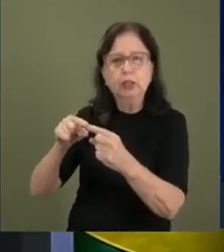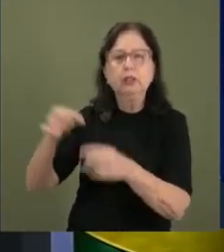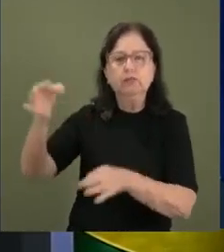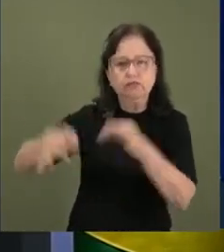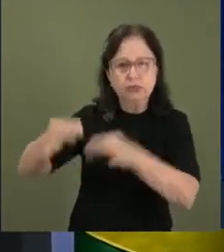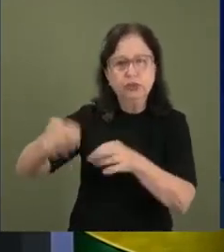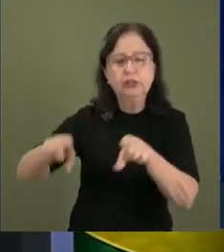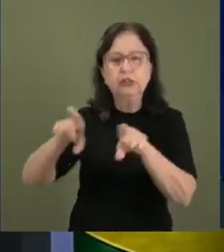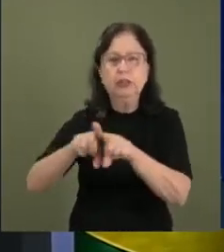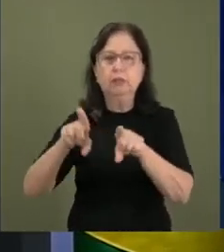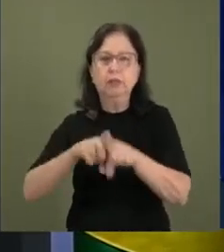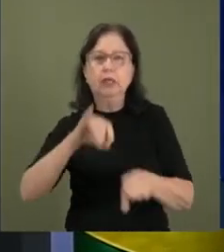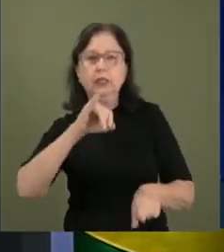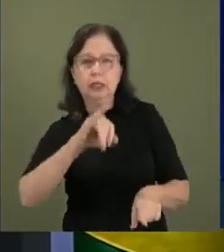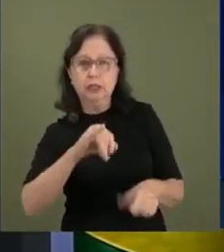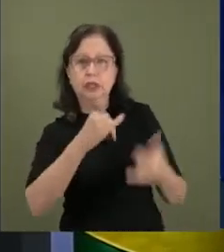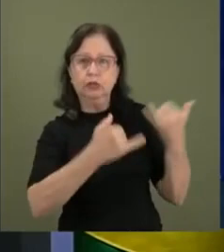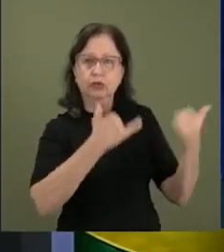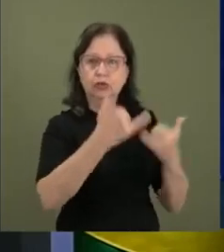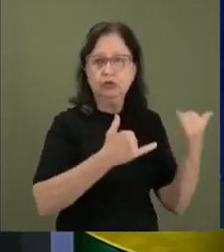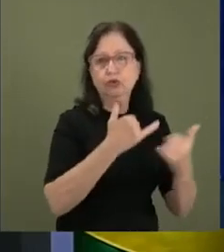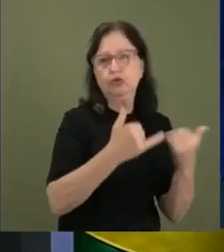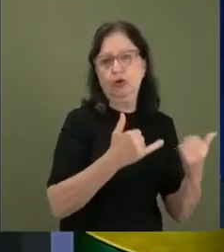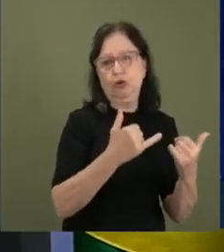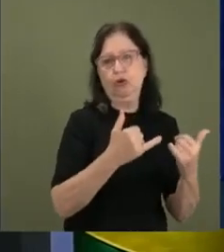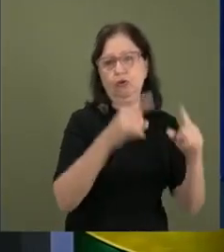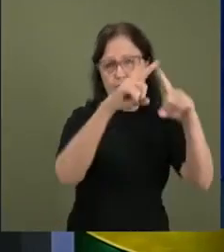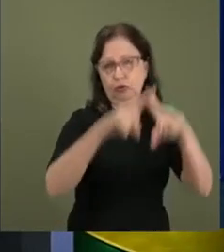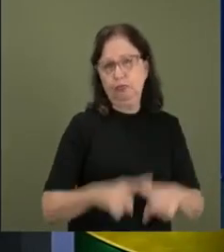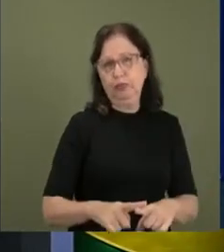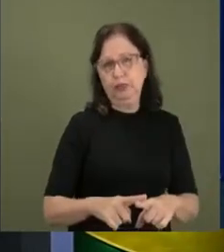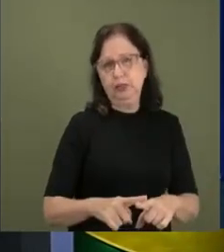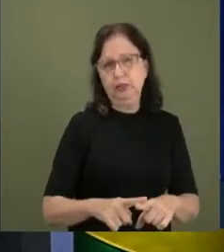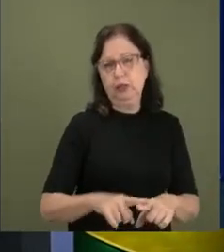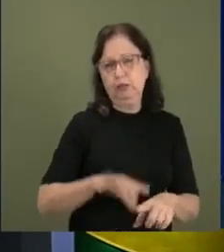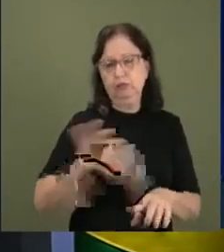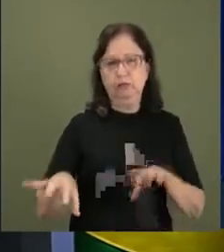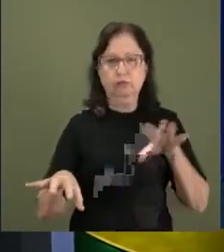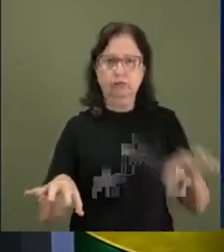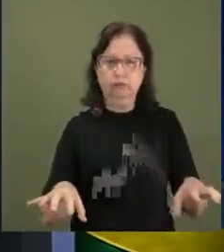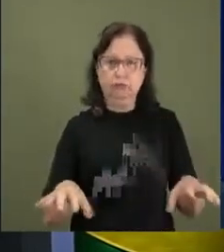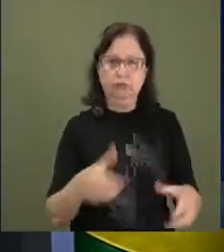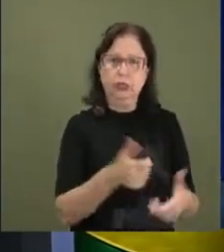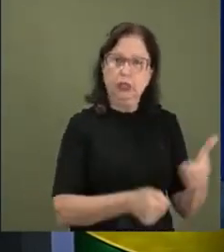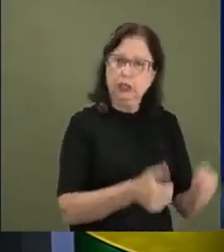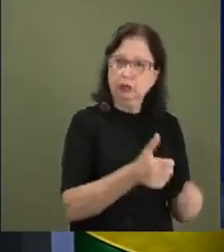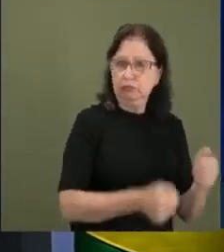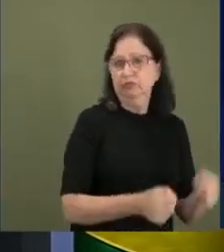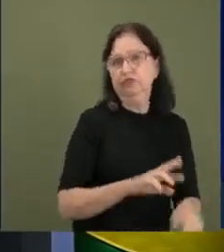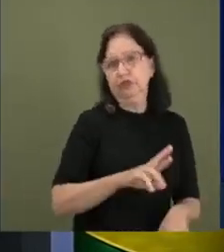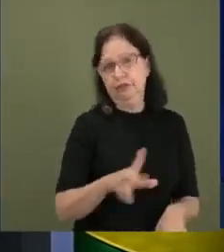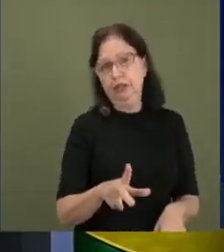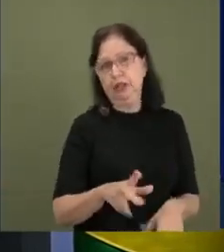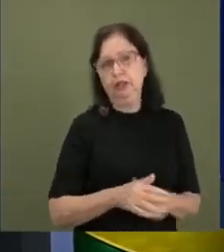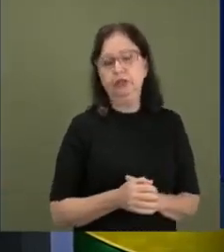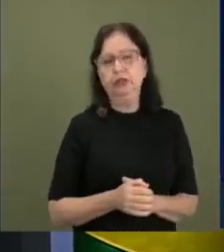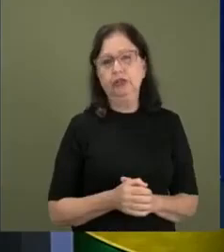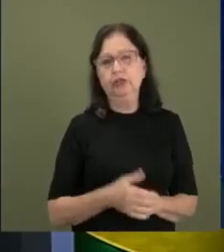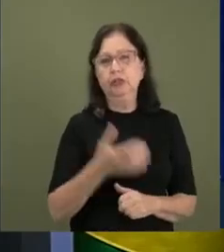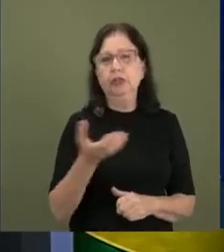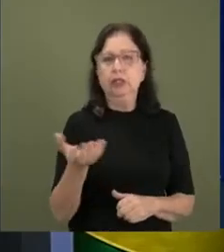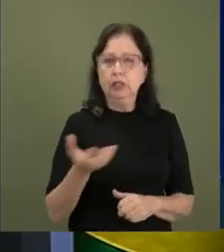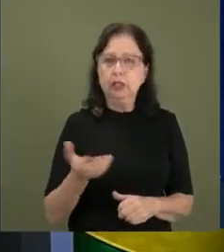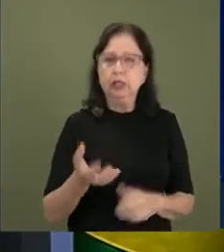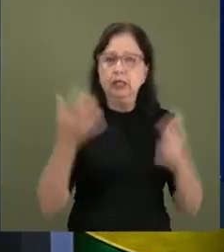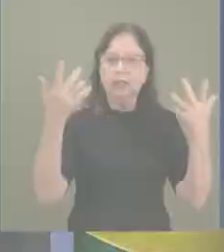são videogames. Eu considero que videogames são de natureza distinta, mas eu gostaria de falar do ponto de vista de quem